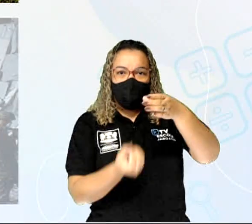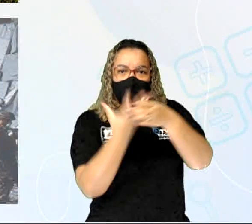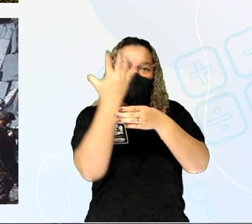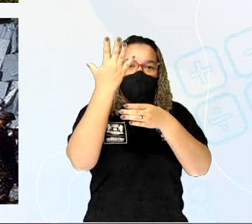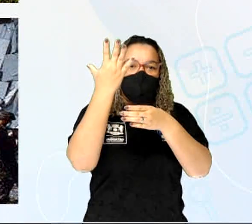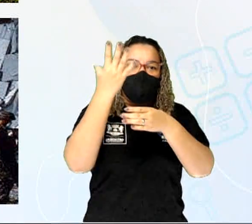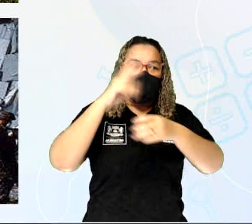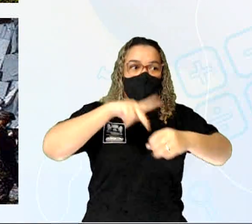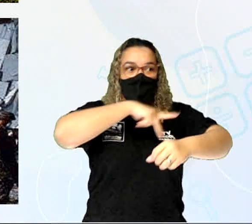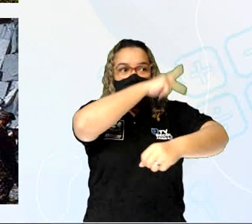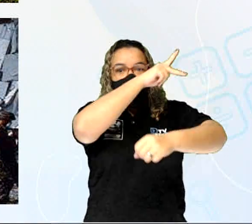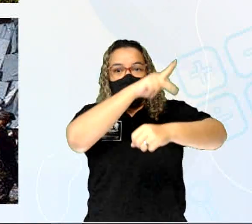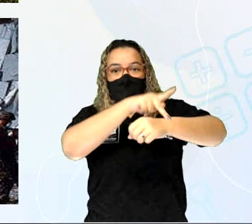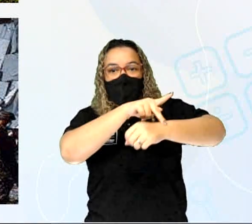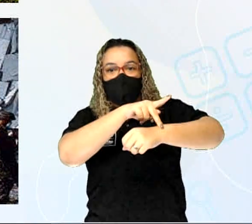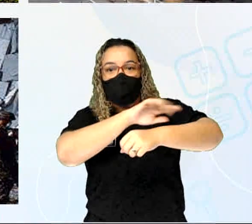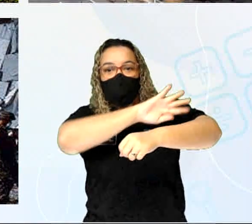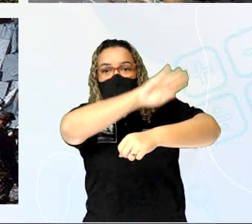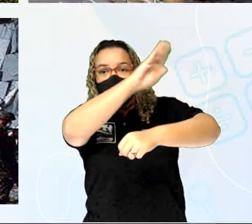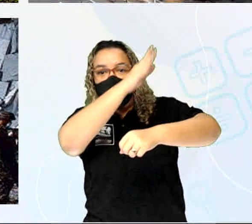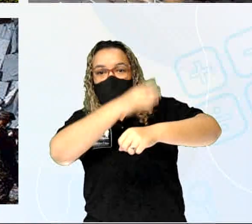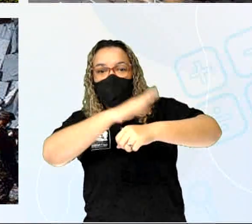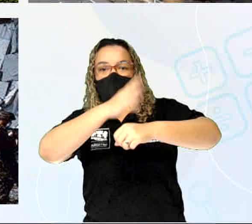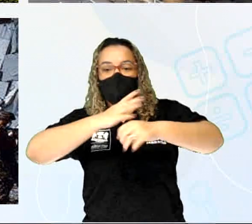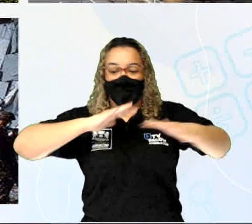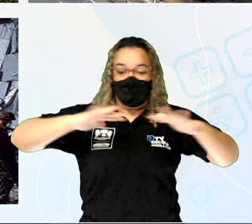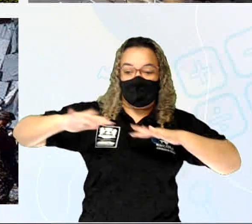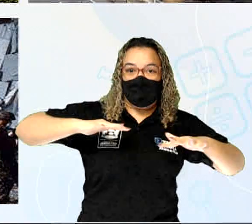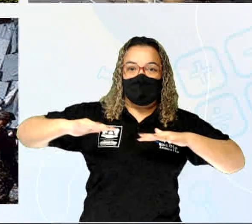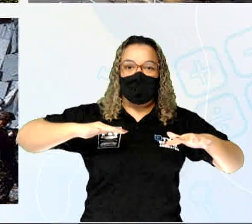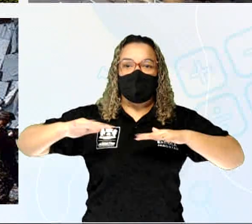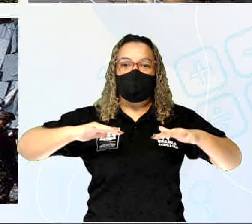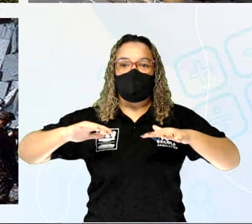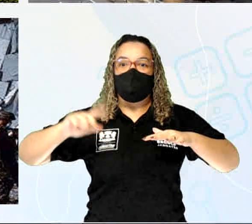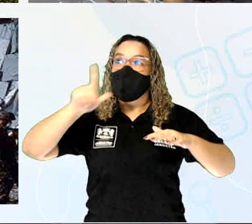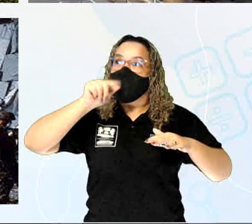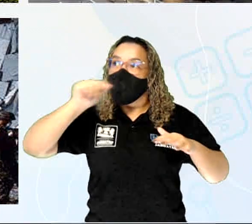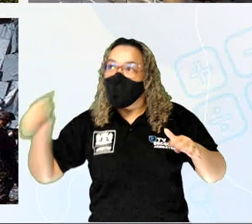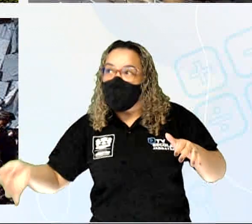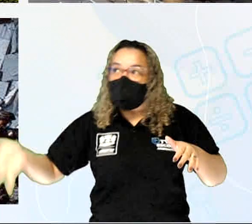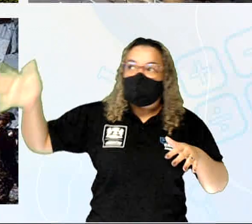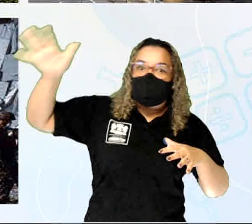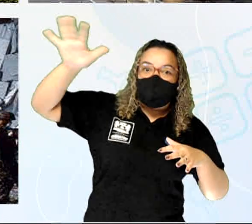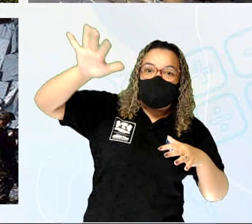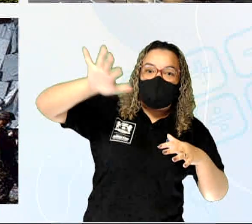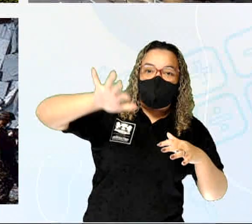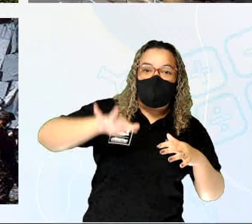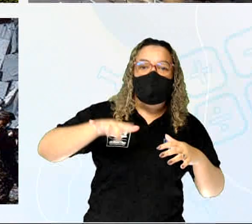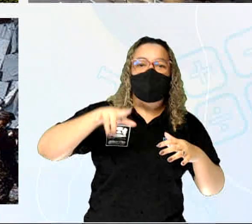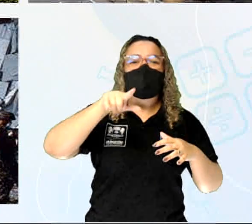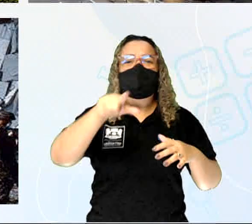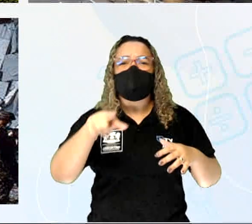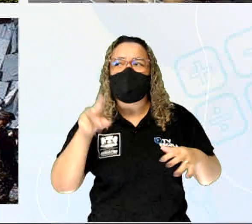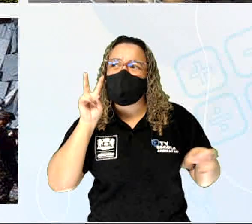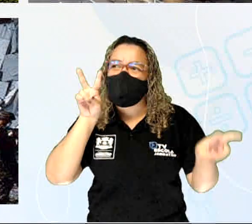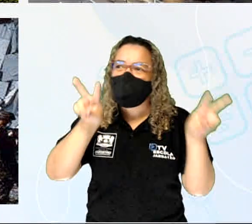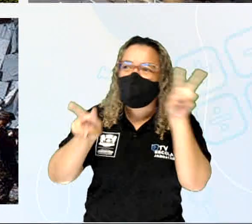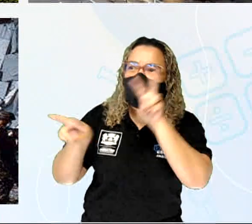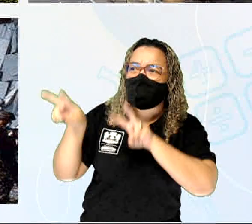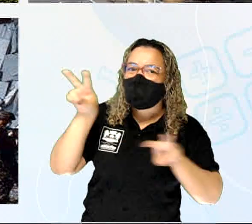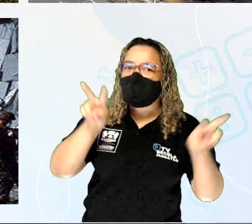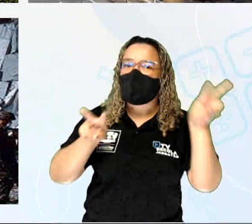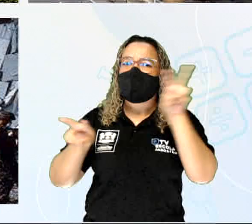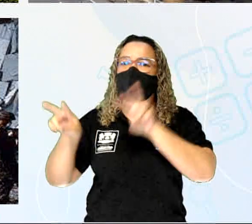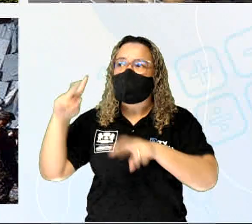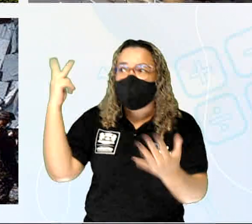montanhas, terremotos e tsunamis, você está ouvindo o resultado